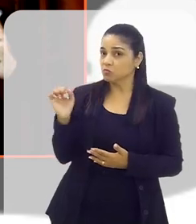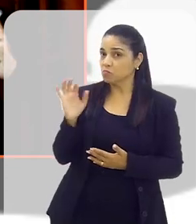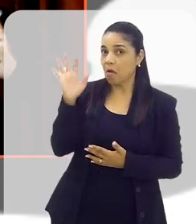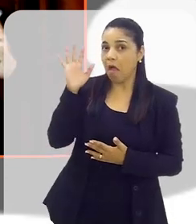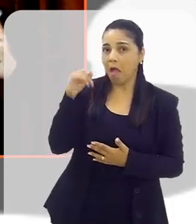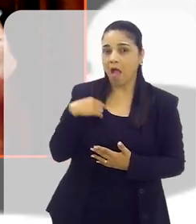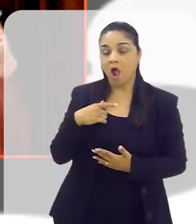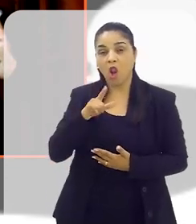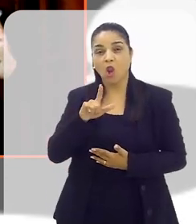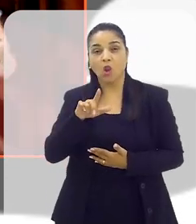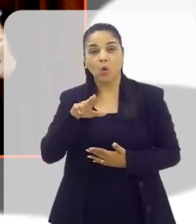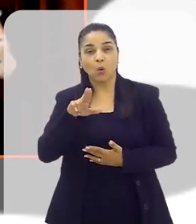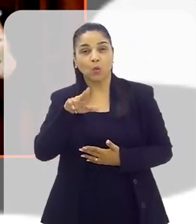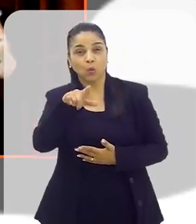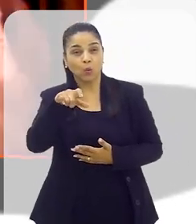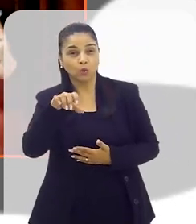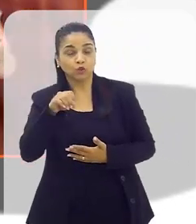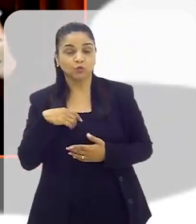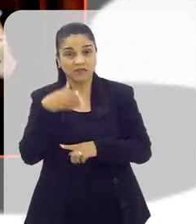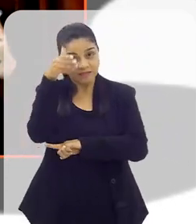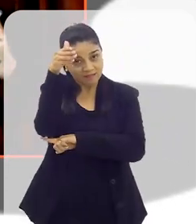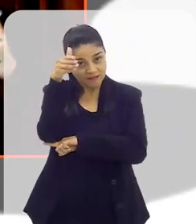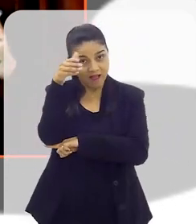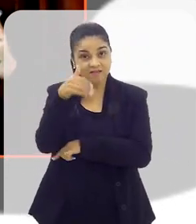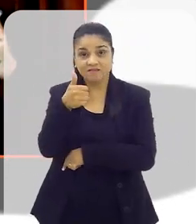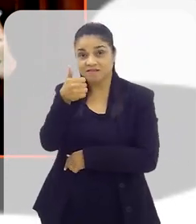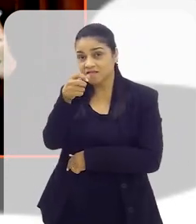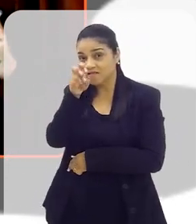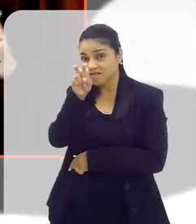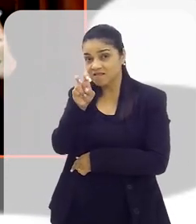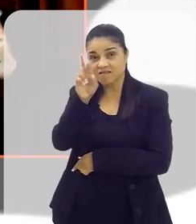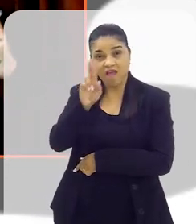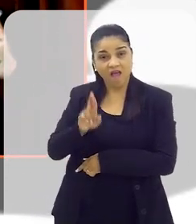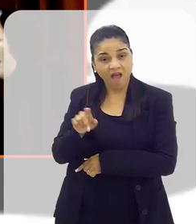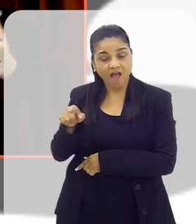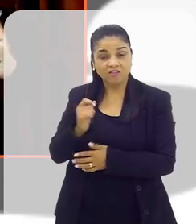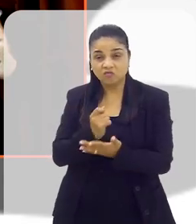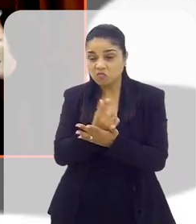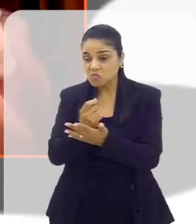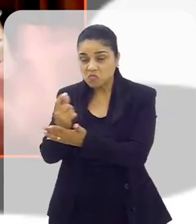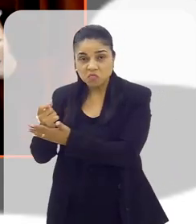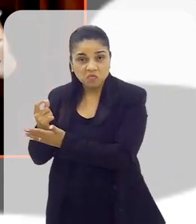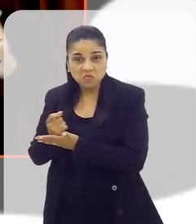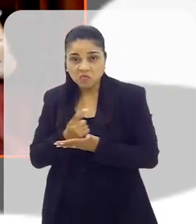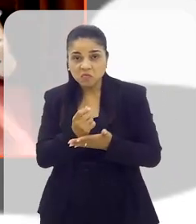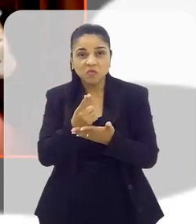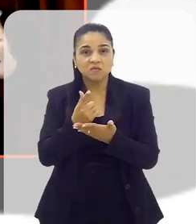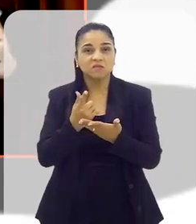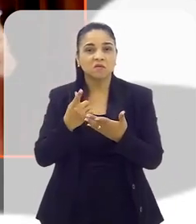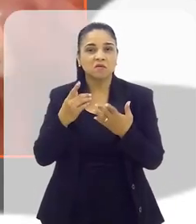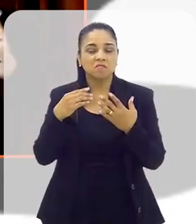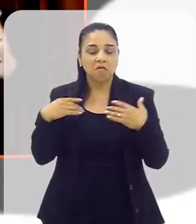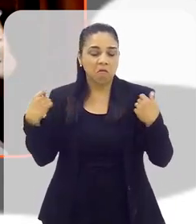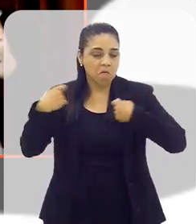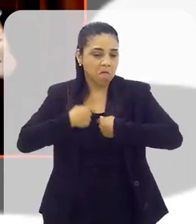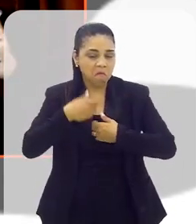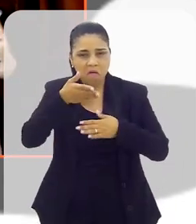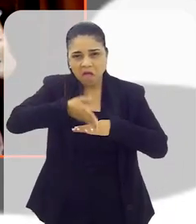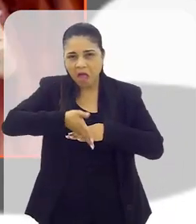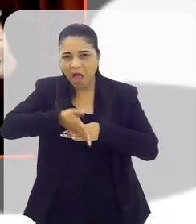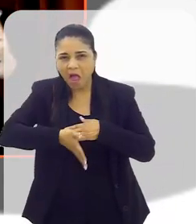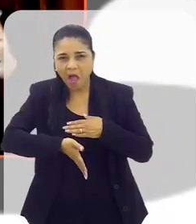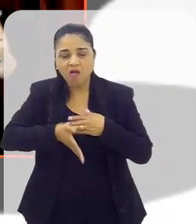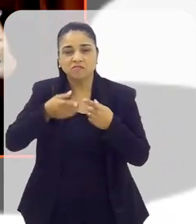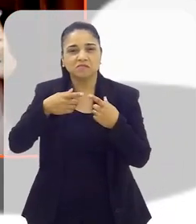realidade. Você anda de táxi pagando R$15. Você faz compras, na realidade, de full-over, de